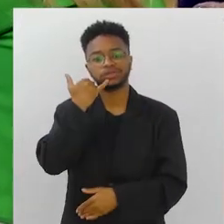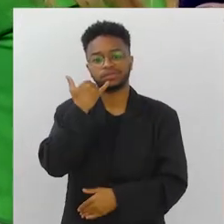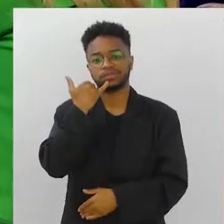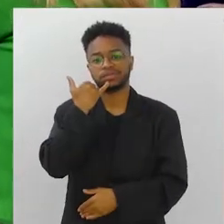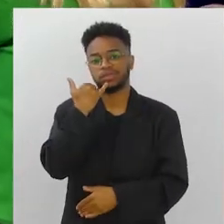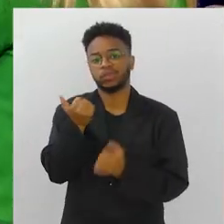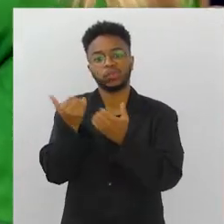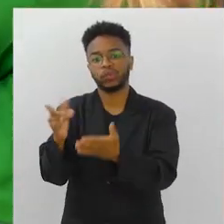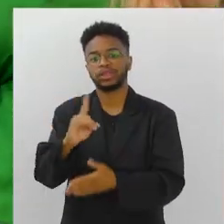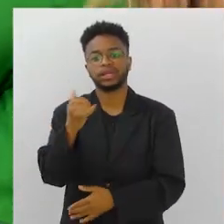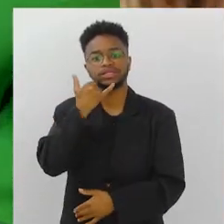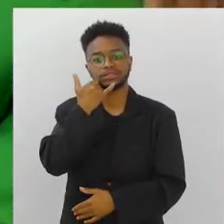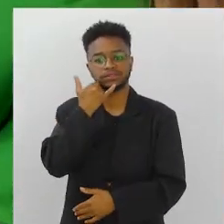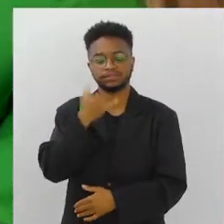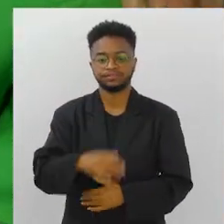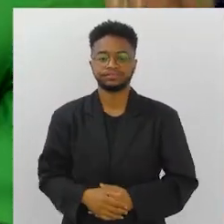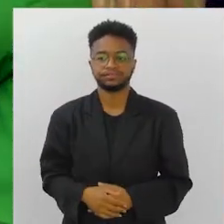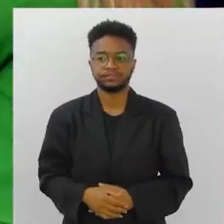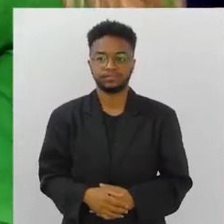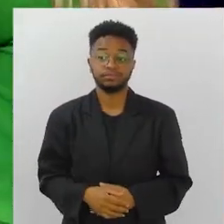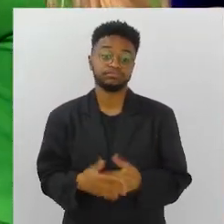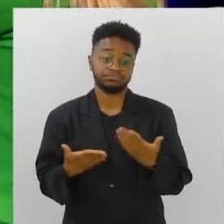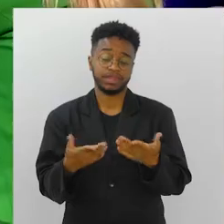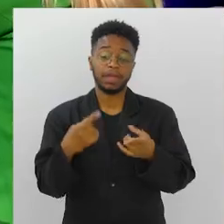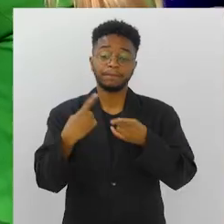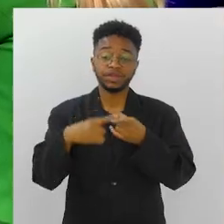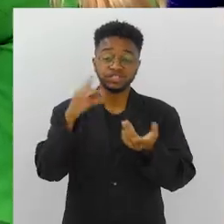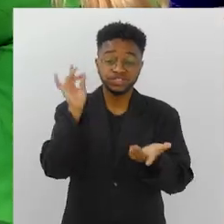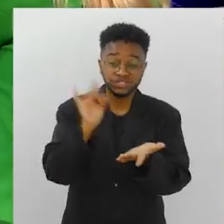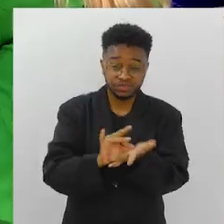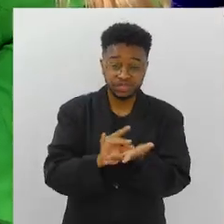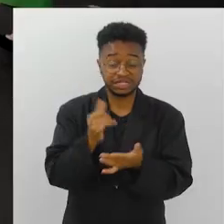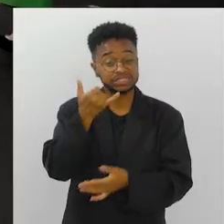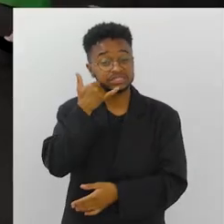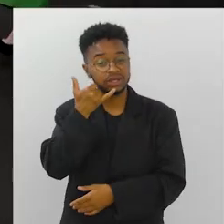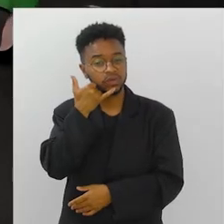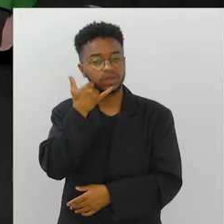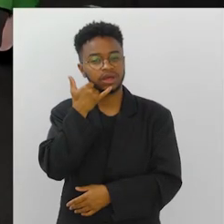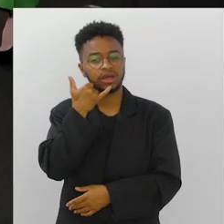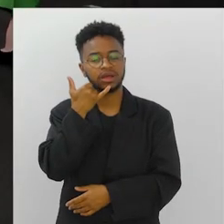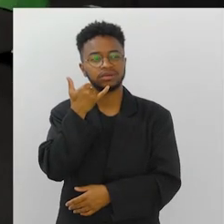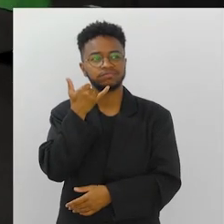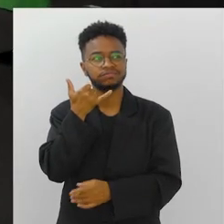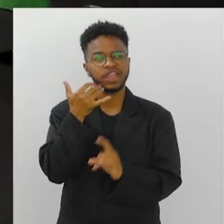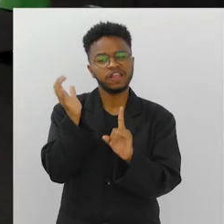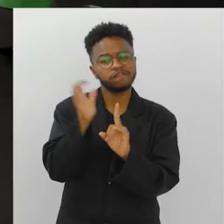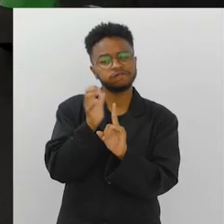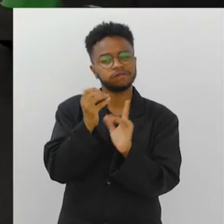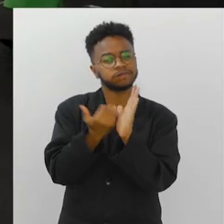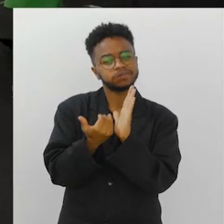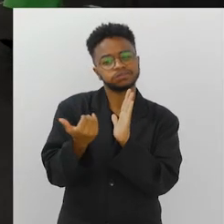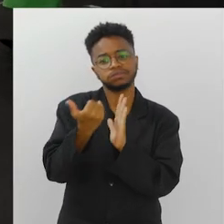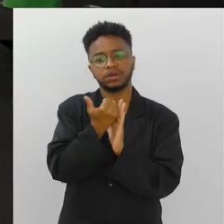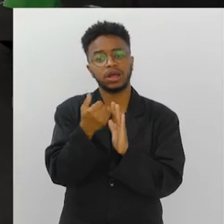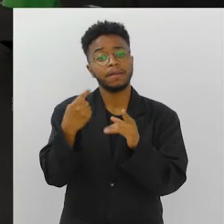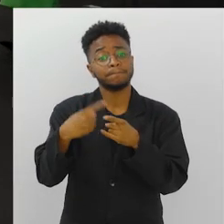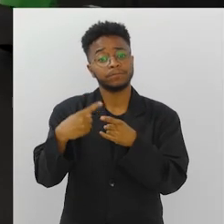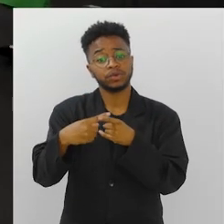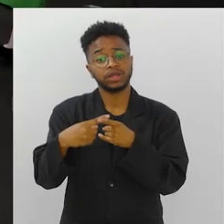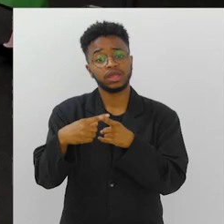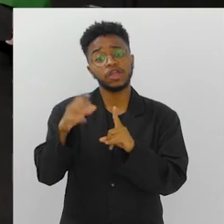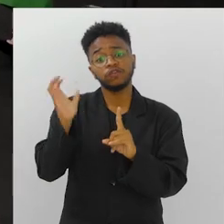ficar sem o celular. Vai ficar sem o celular e se consegue a pastura direitinho. É porque, na verdade, o celular impacta, de uma tal forma,